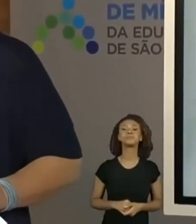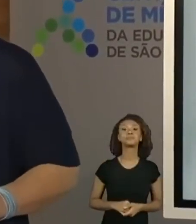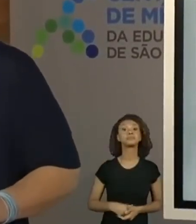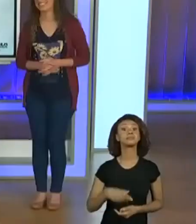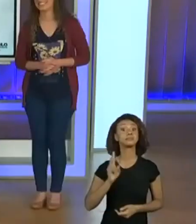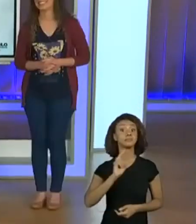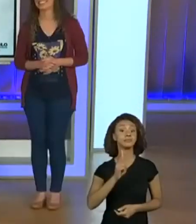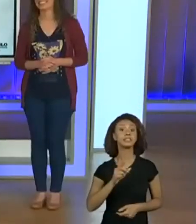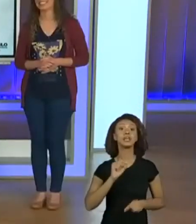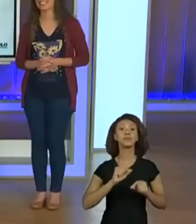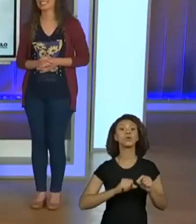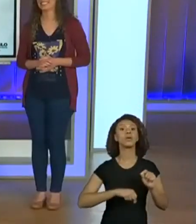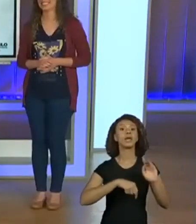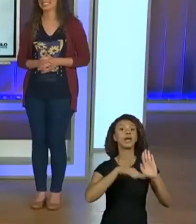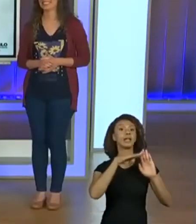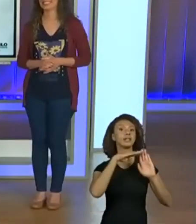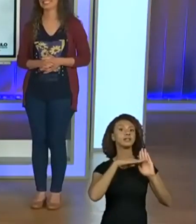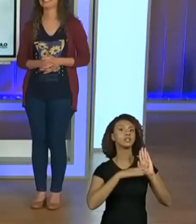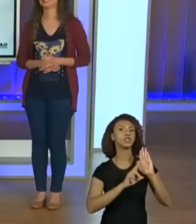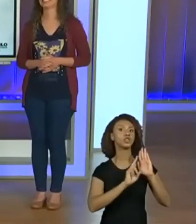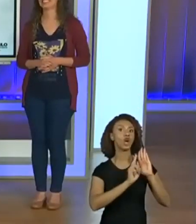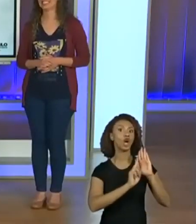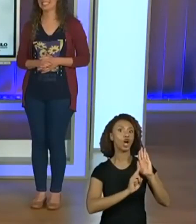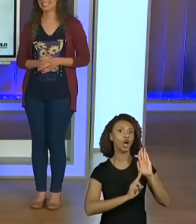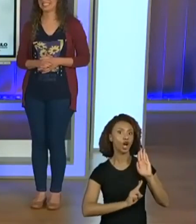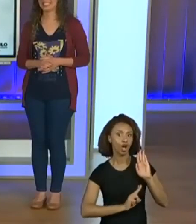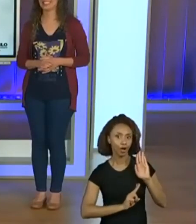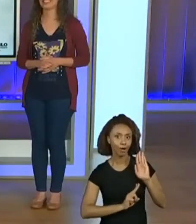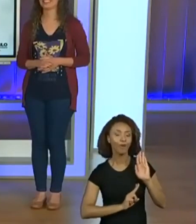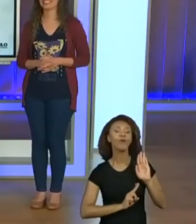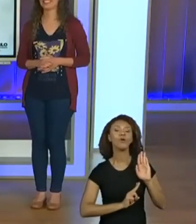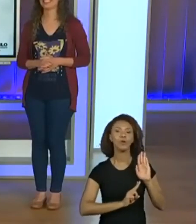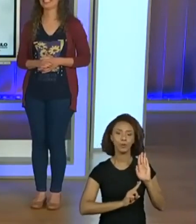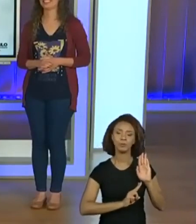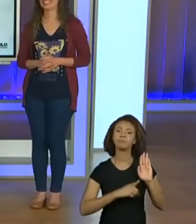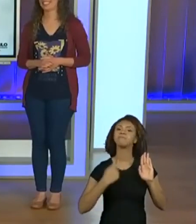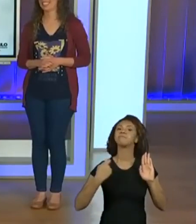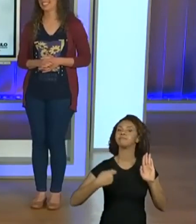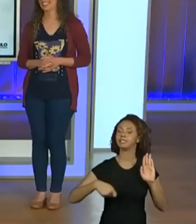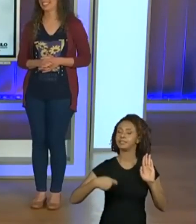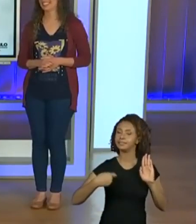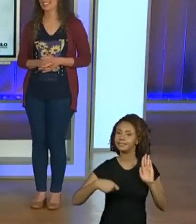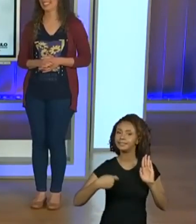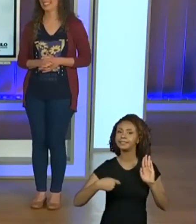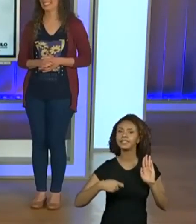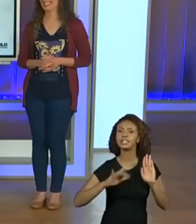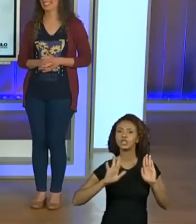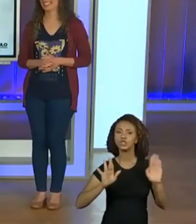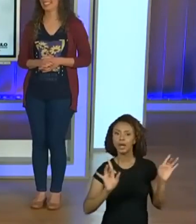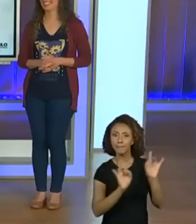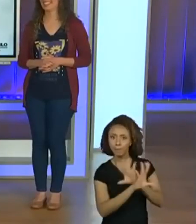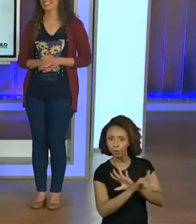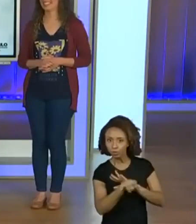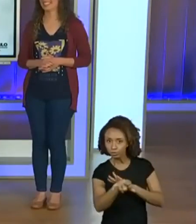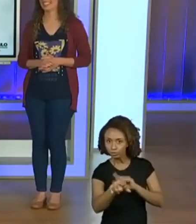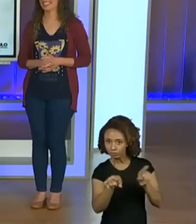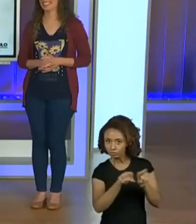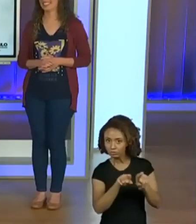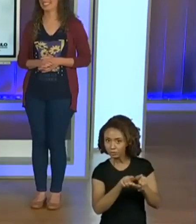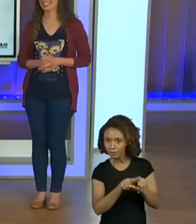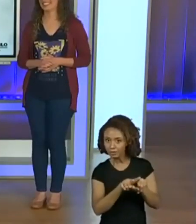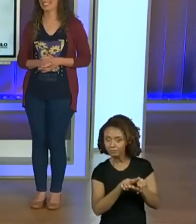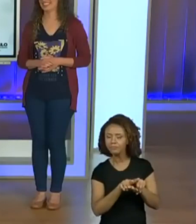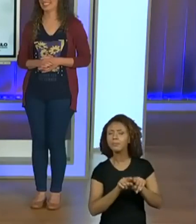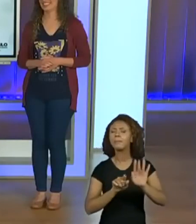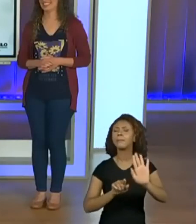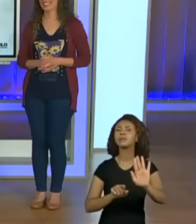da nossa lista que a gente vai precisar, dos nomes. A gente vai precisar delas. Já deixou separado aí também? Vamos lá para a nossa aula.